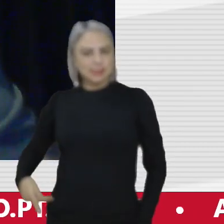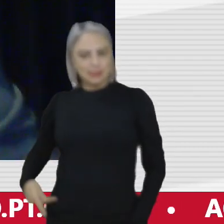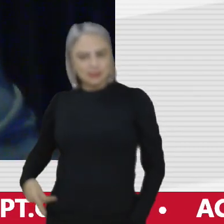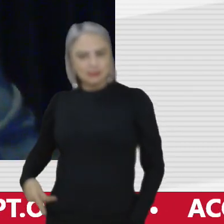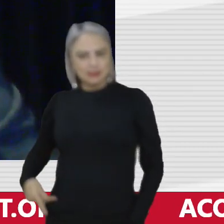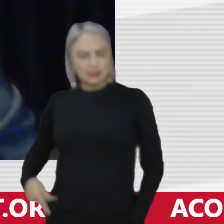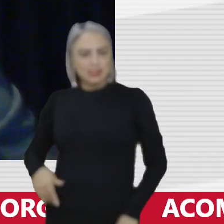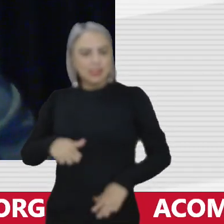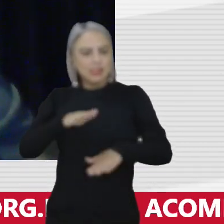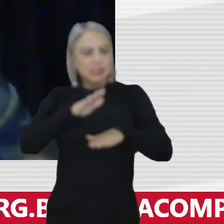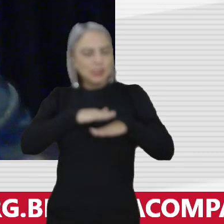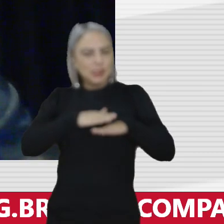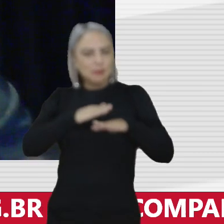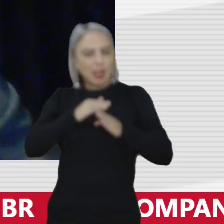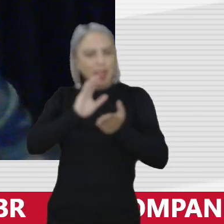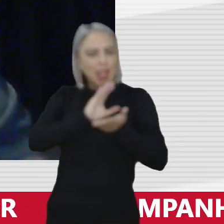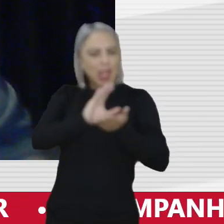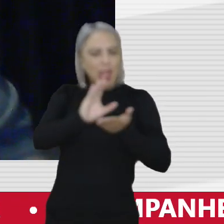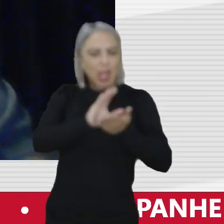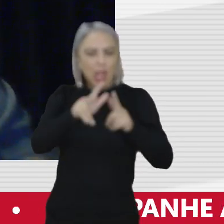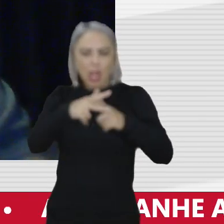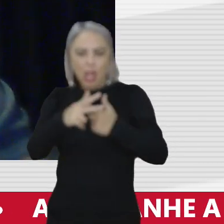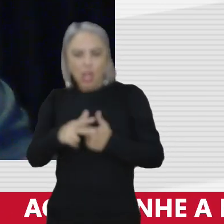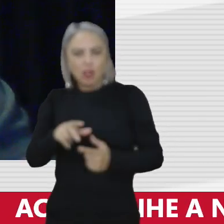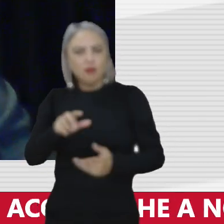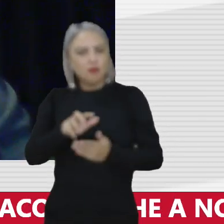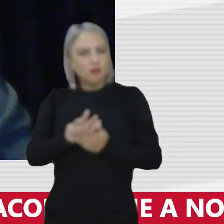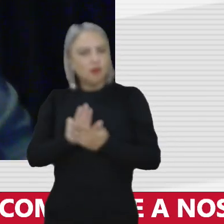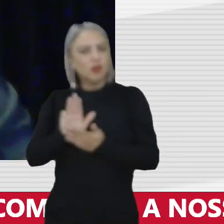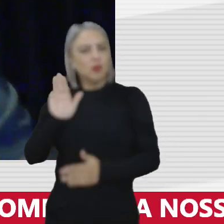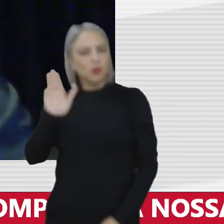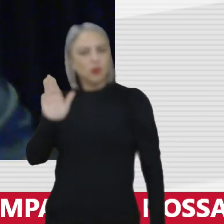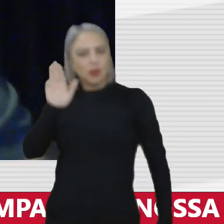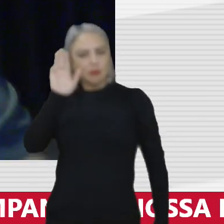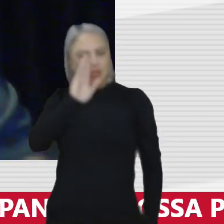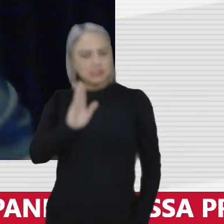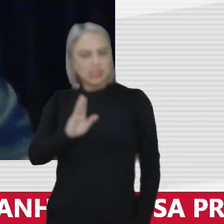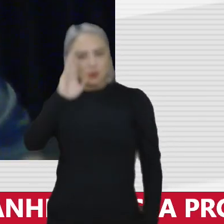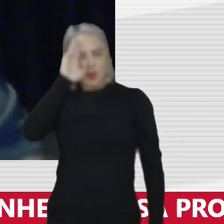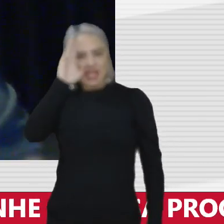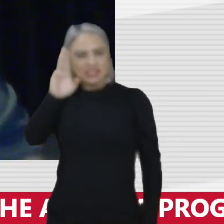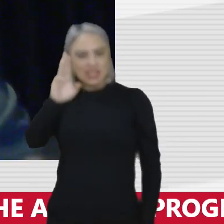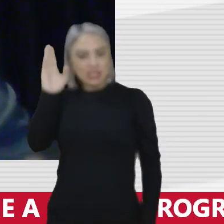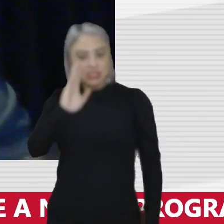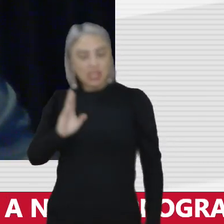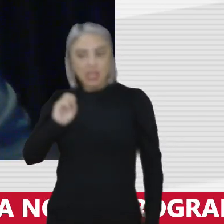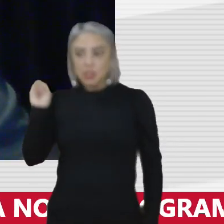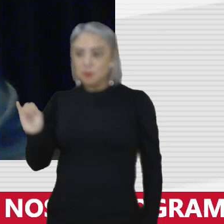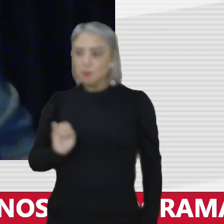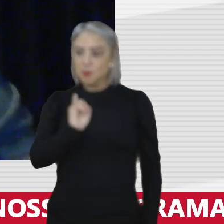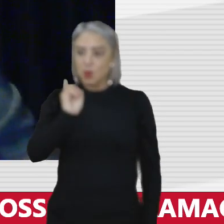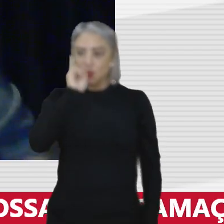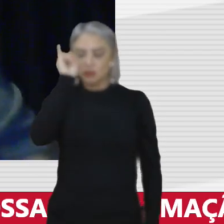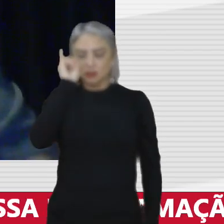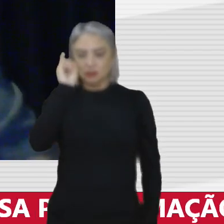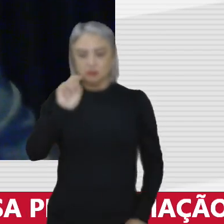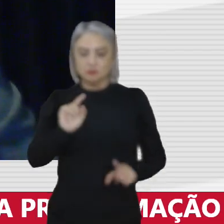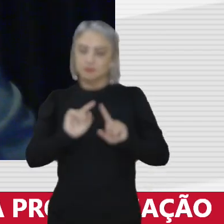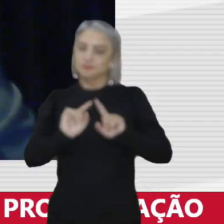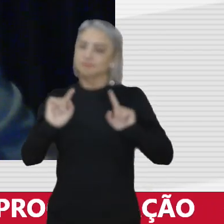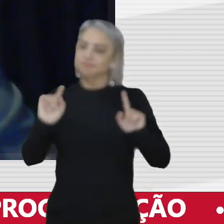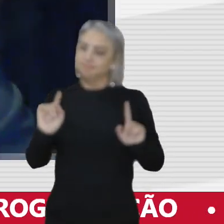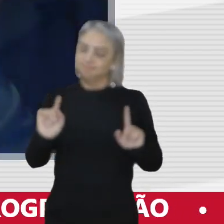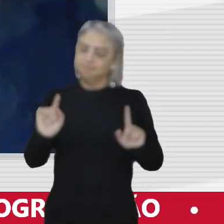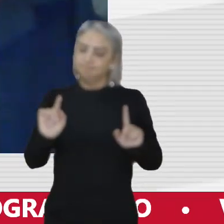equipou o exército brasileiro foi o Lula o exército brasileiro é de uma importância fundamental mas